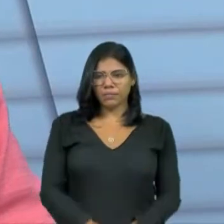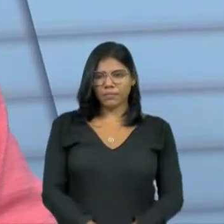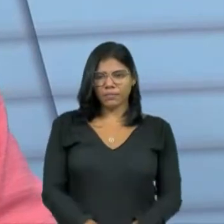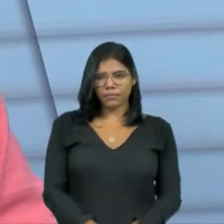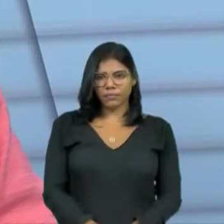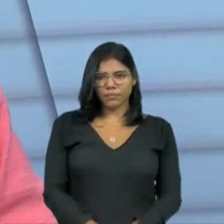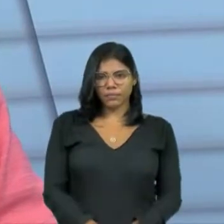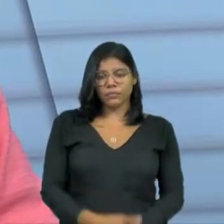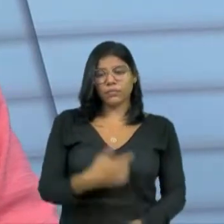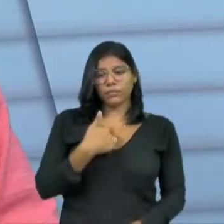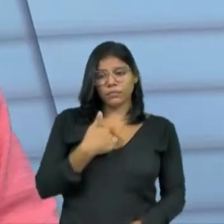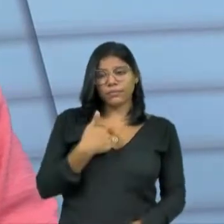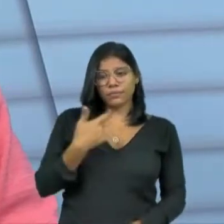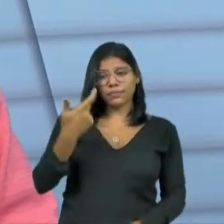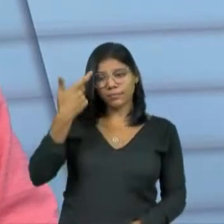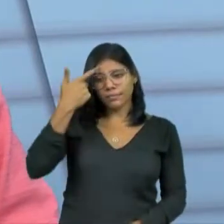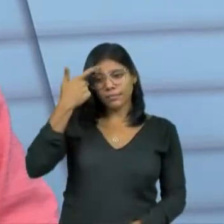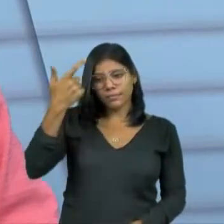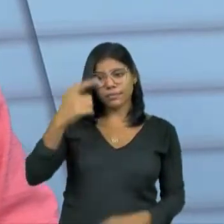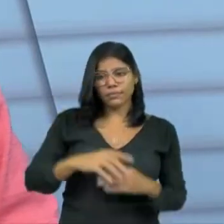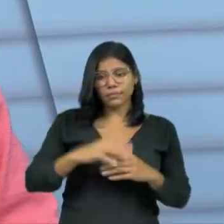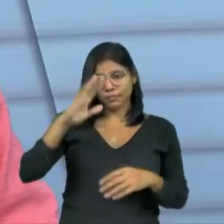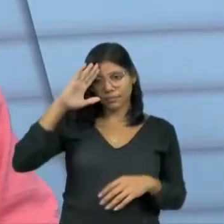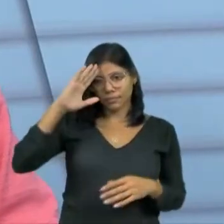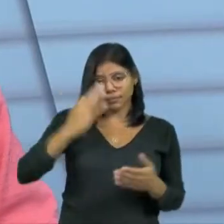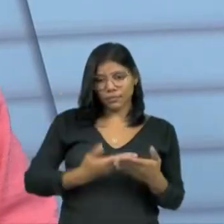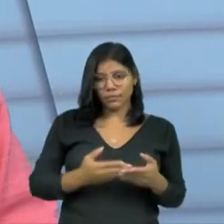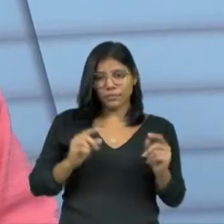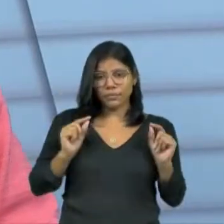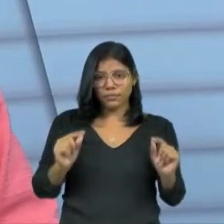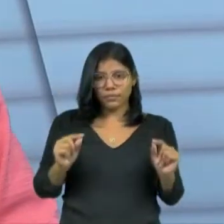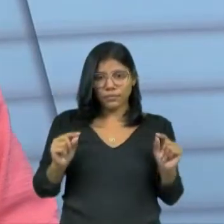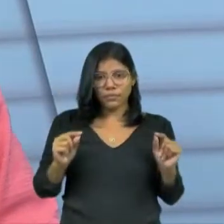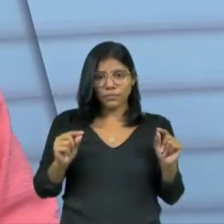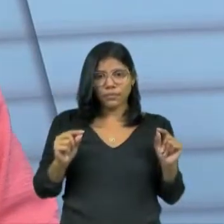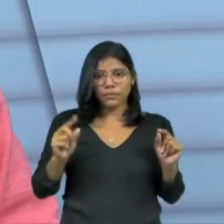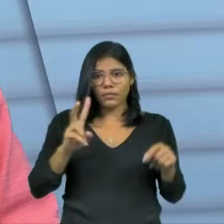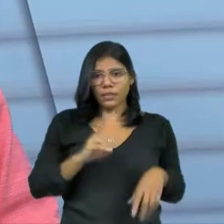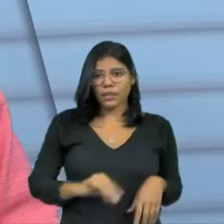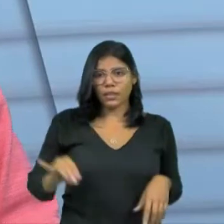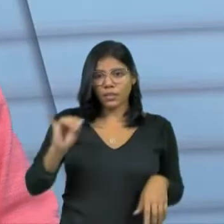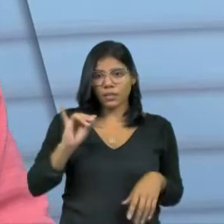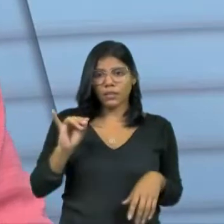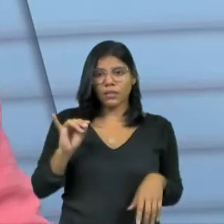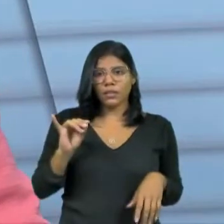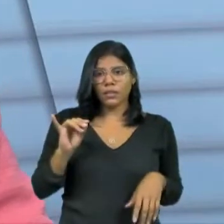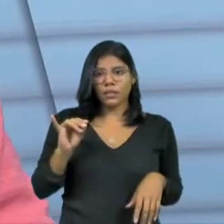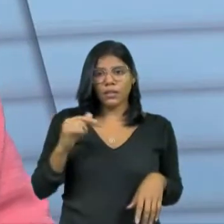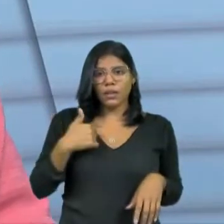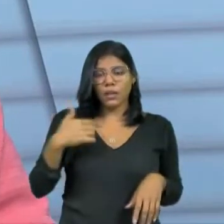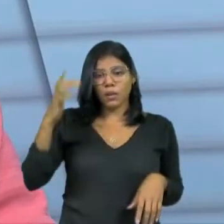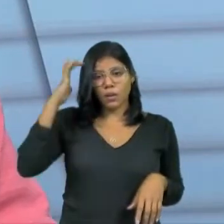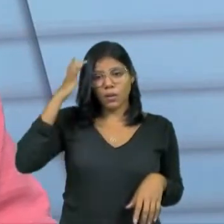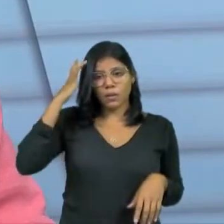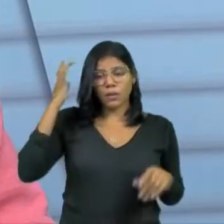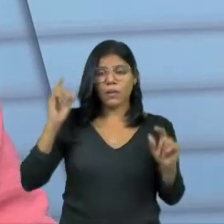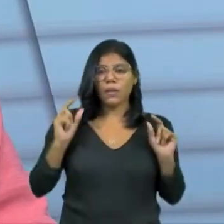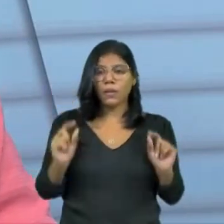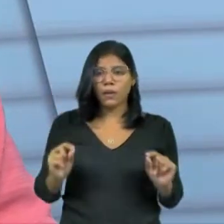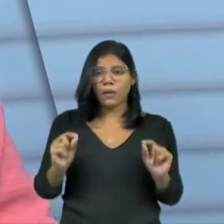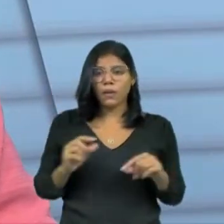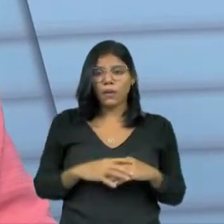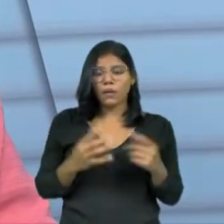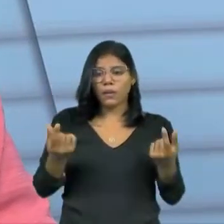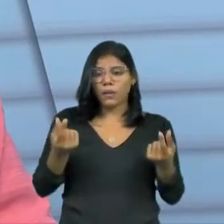cidadã. Acredito que aquela bandeira ali, ela não vai fazer diferença nenhuma, pelo contrário. A minha impressão como cidadã é de que o